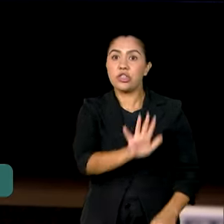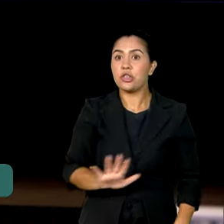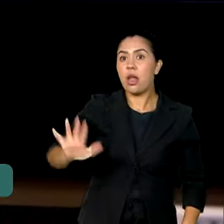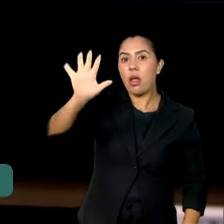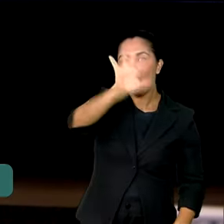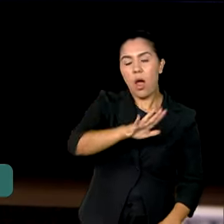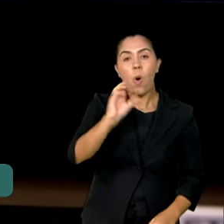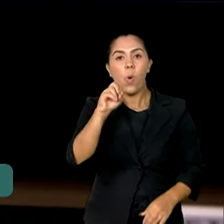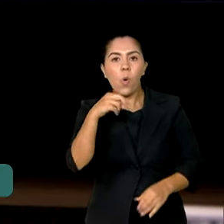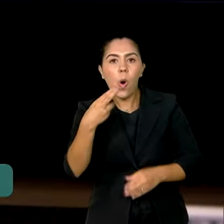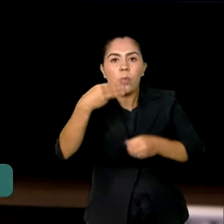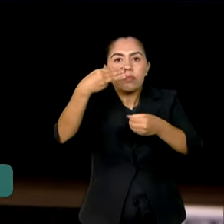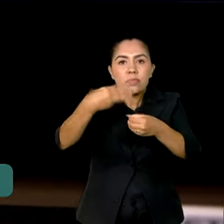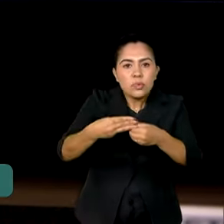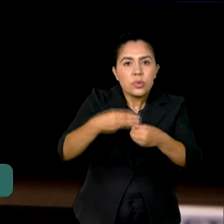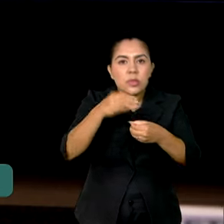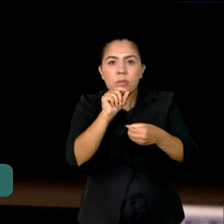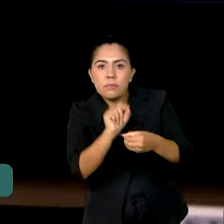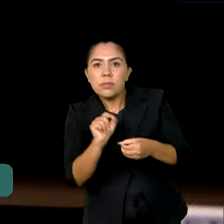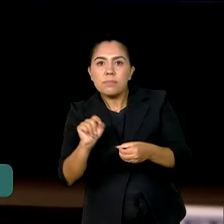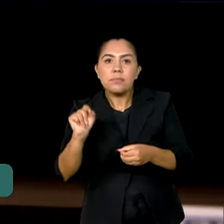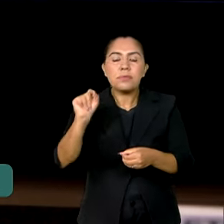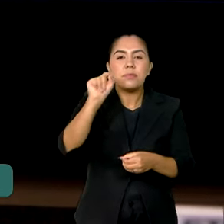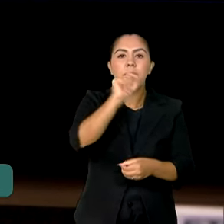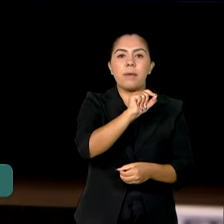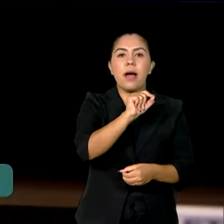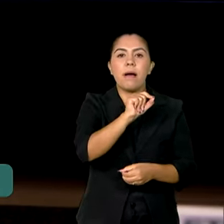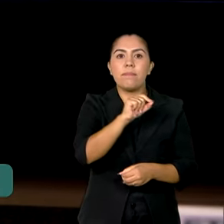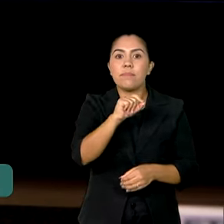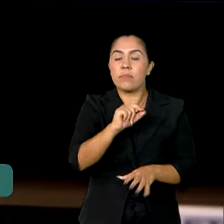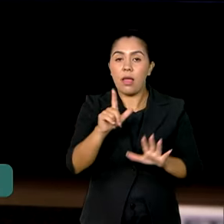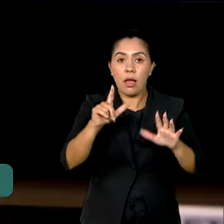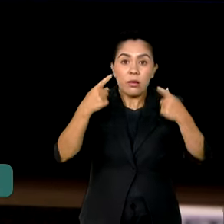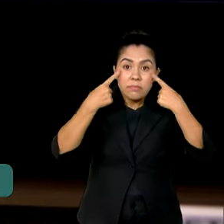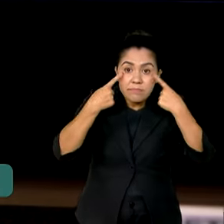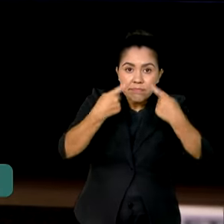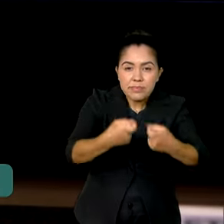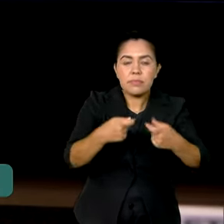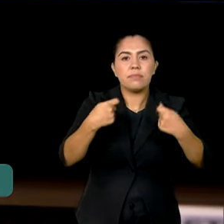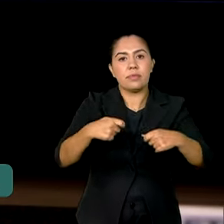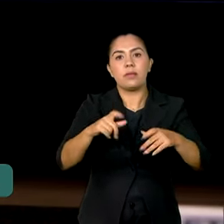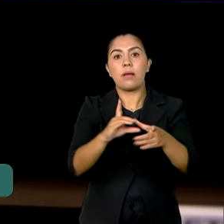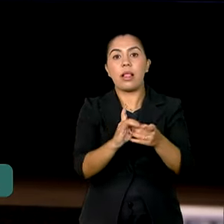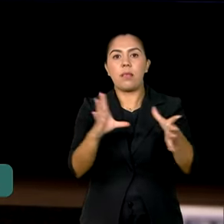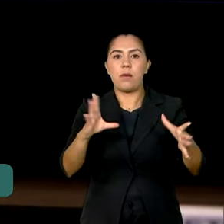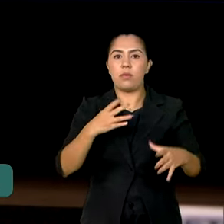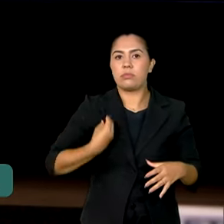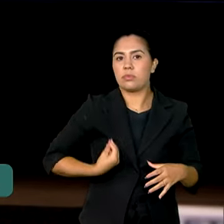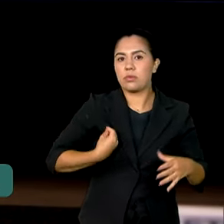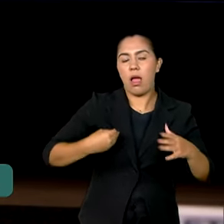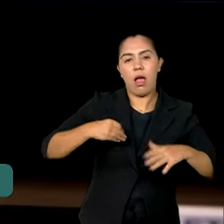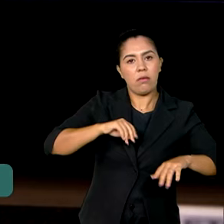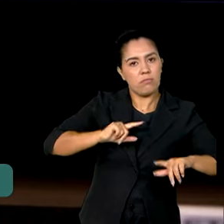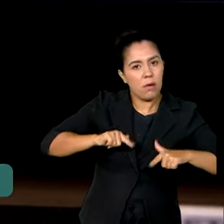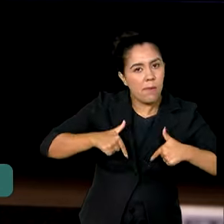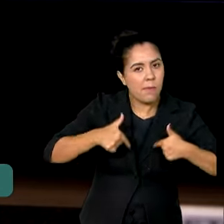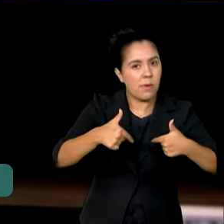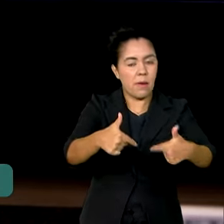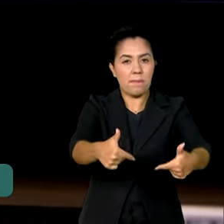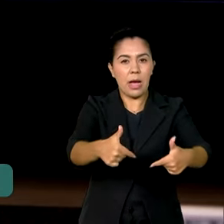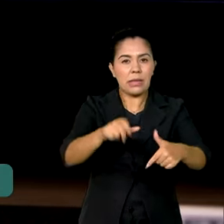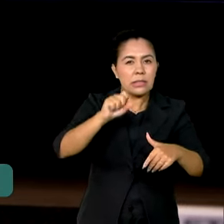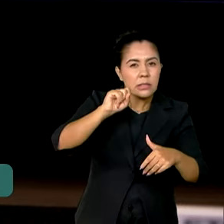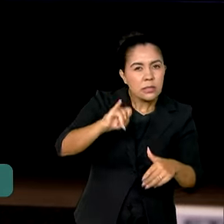sejam elas locais, há um interesse nacional, porque a democracia está em jogo. Então, qualquer atentado